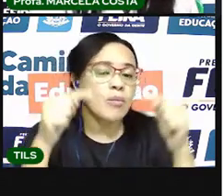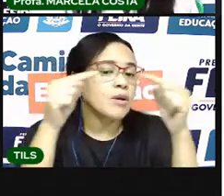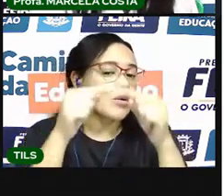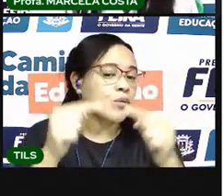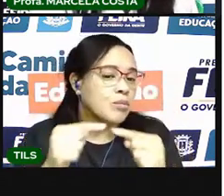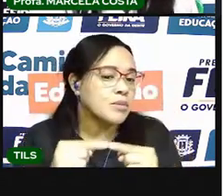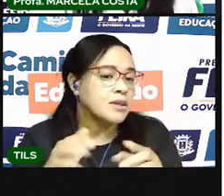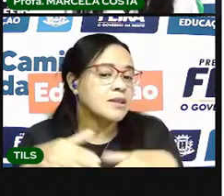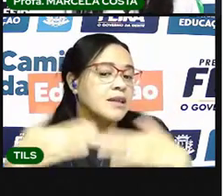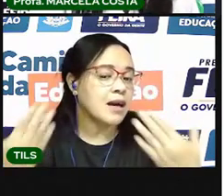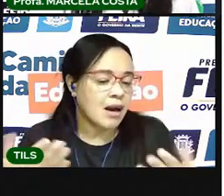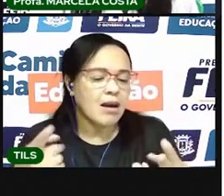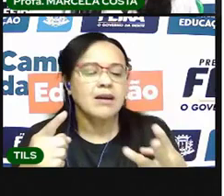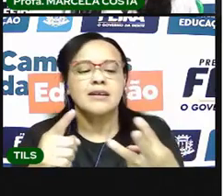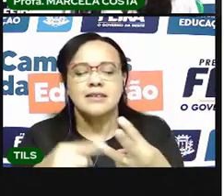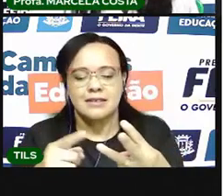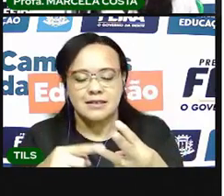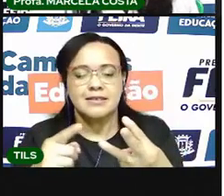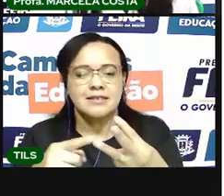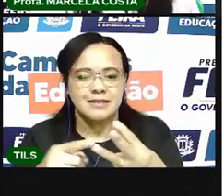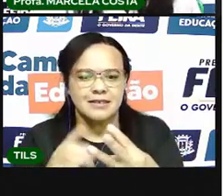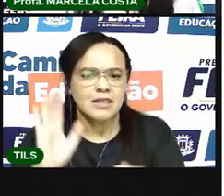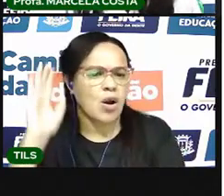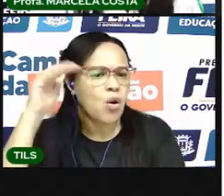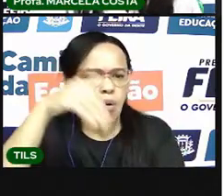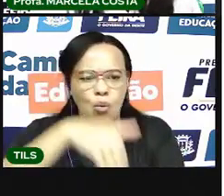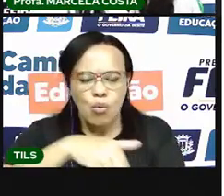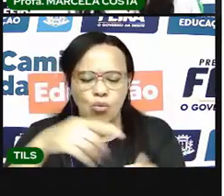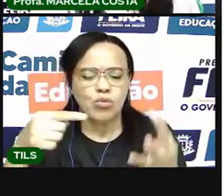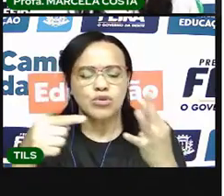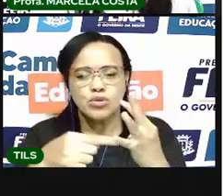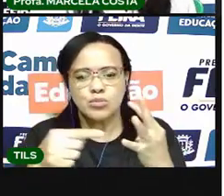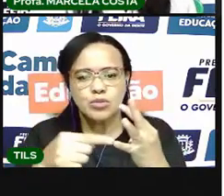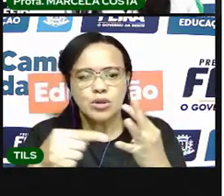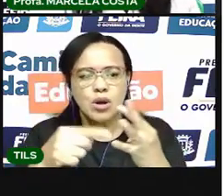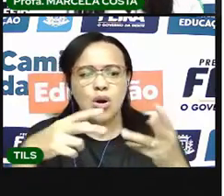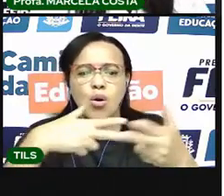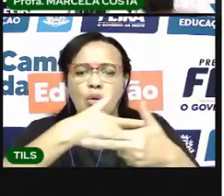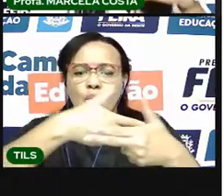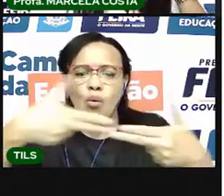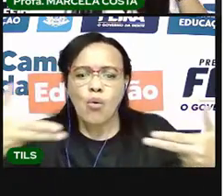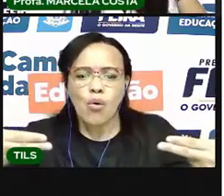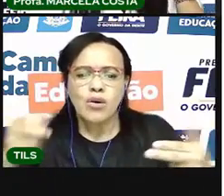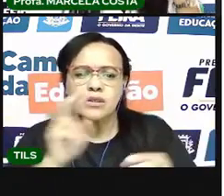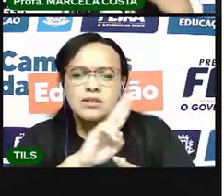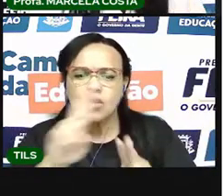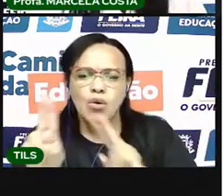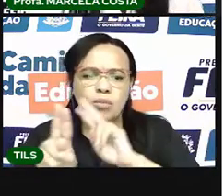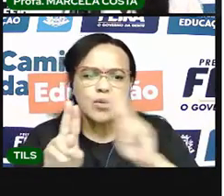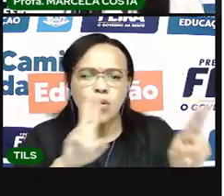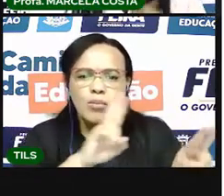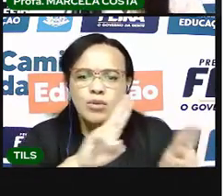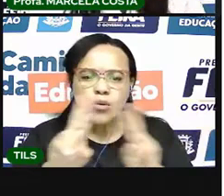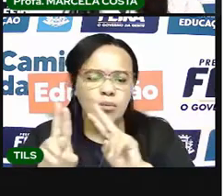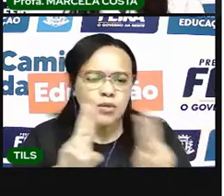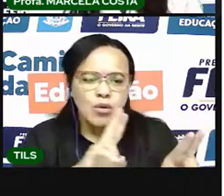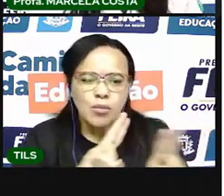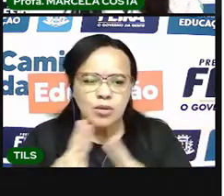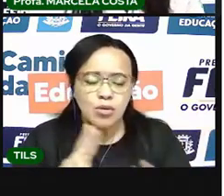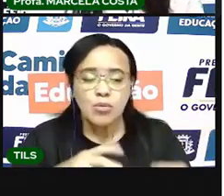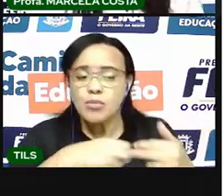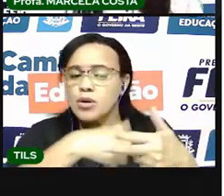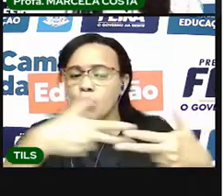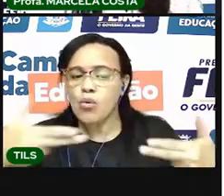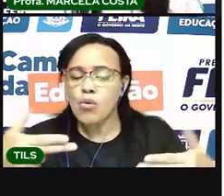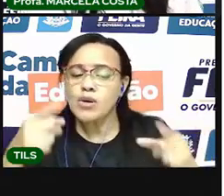coluna. E por último, vai colocar os nomes que são relacionados a objetos, a coisas,